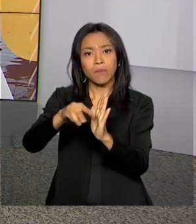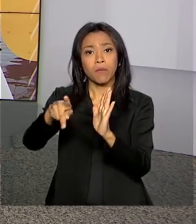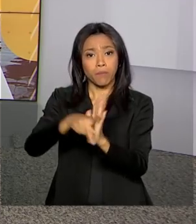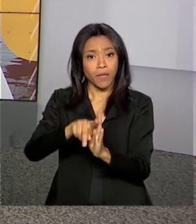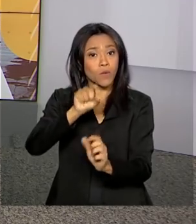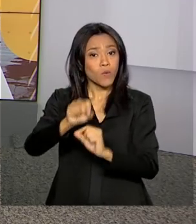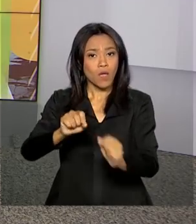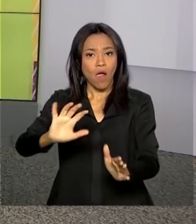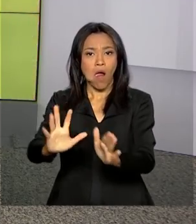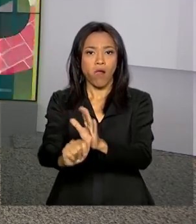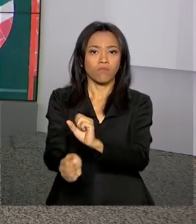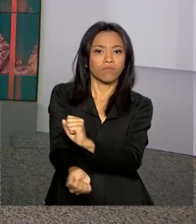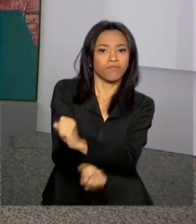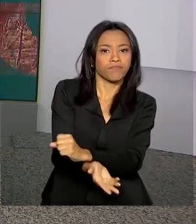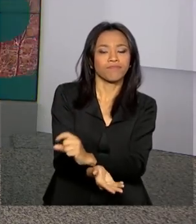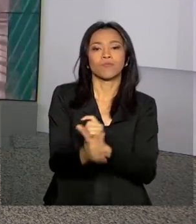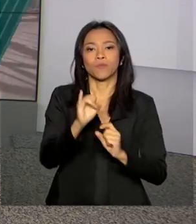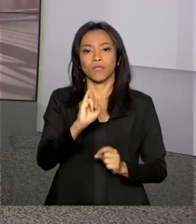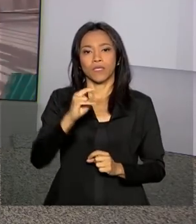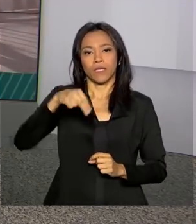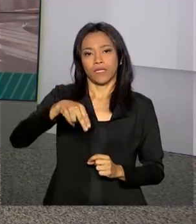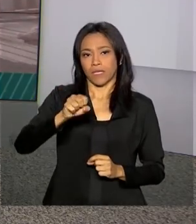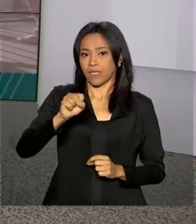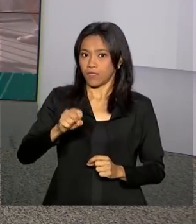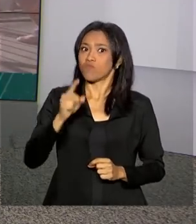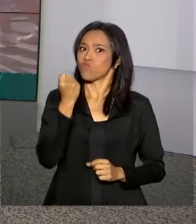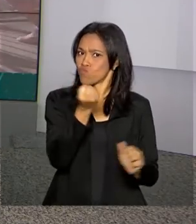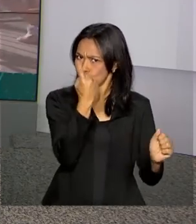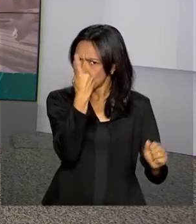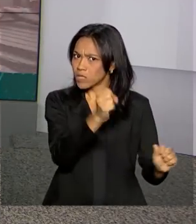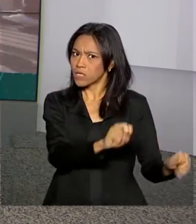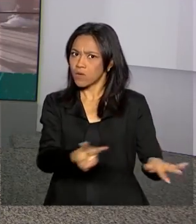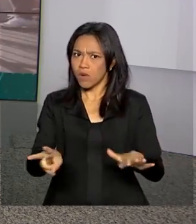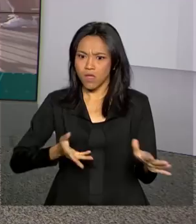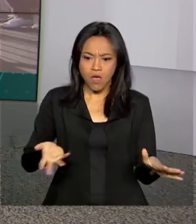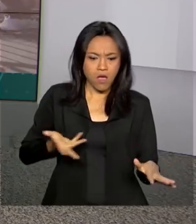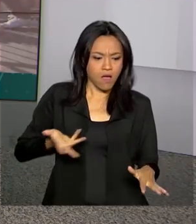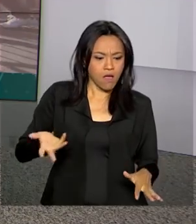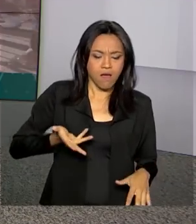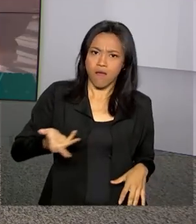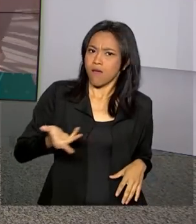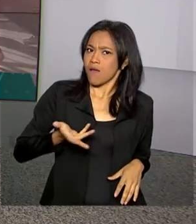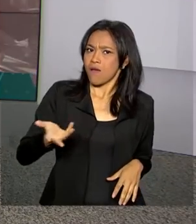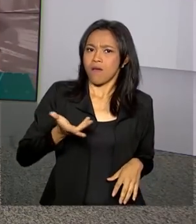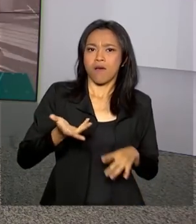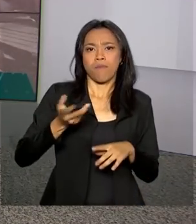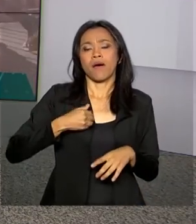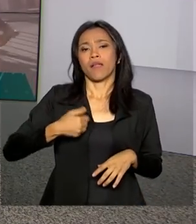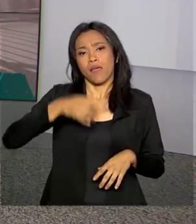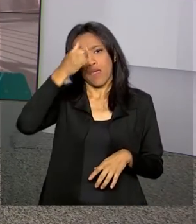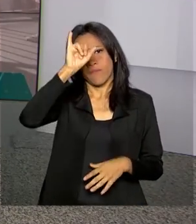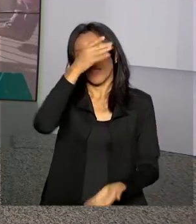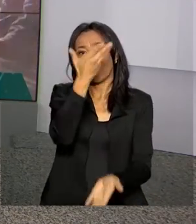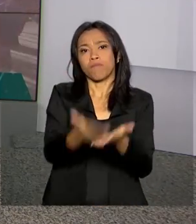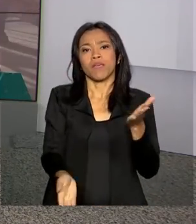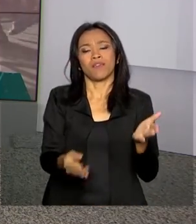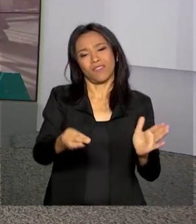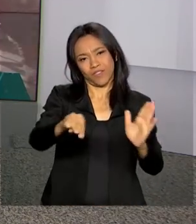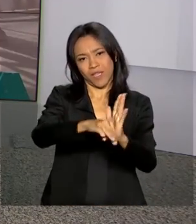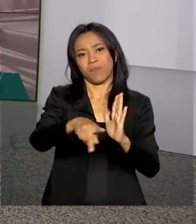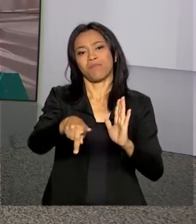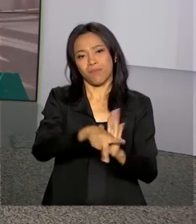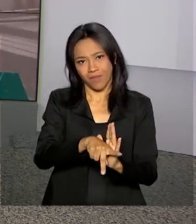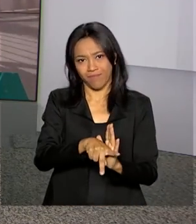fraudes no INSS. Isso depois de uma semana de corrida contra o relógio no Congresso para evitar a perda de validade de várias medidas